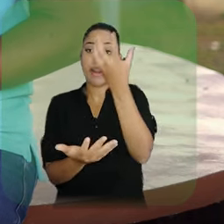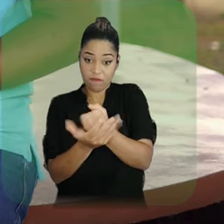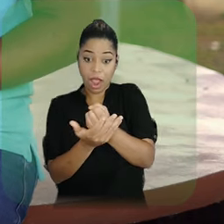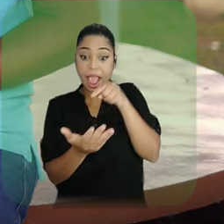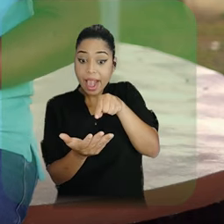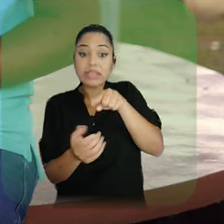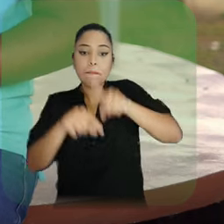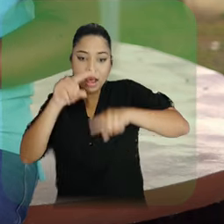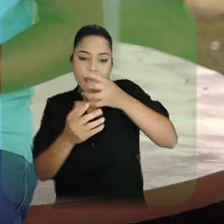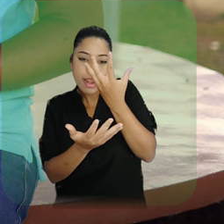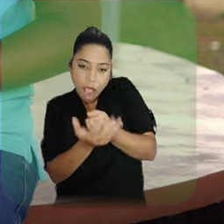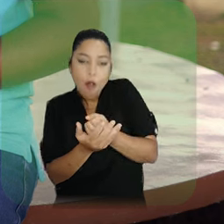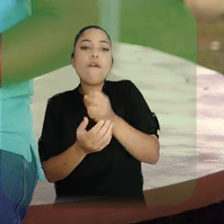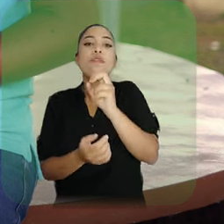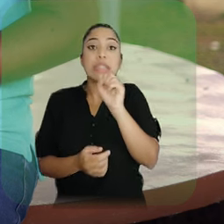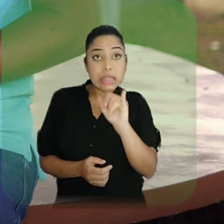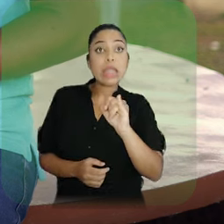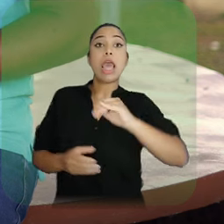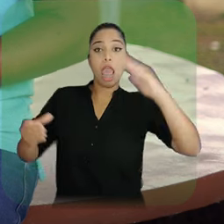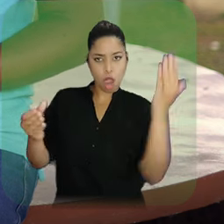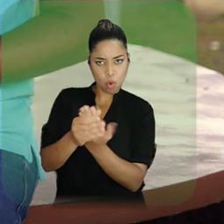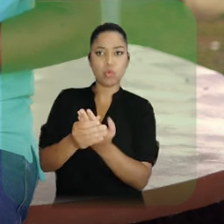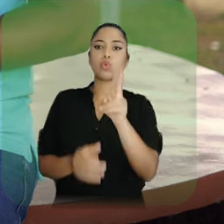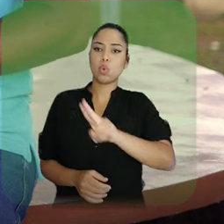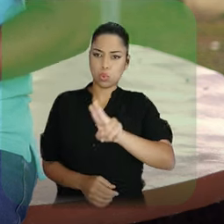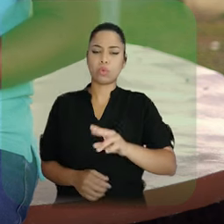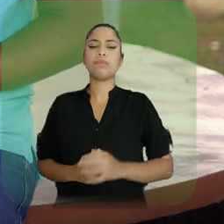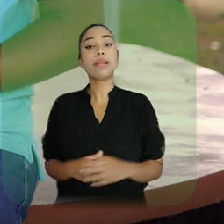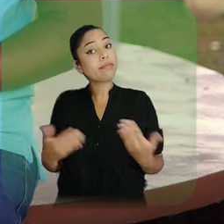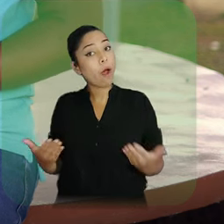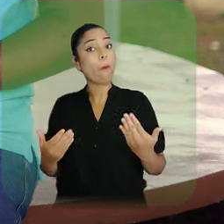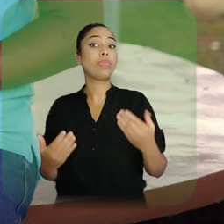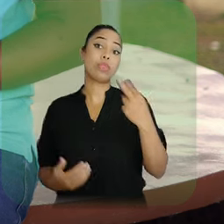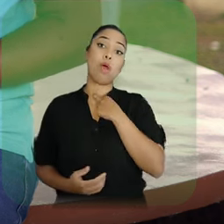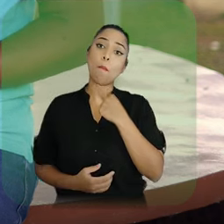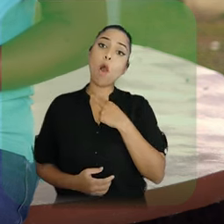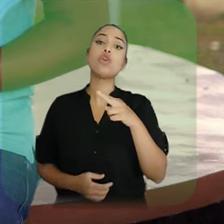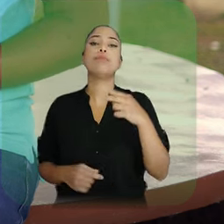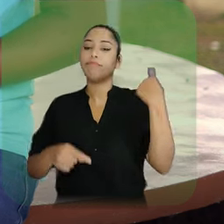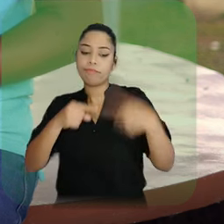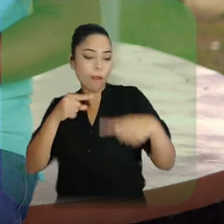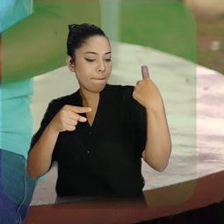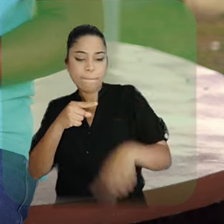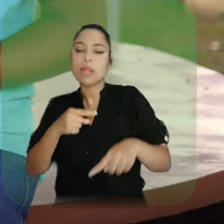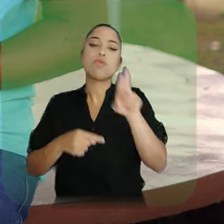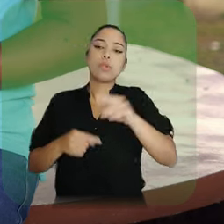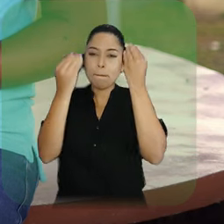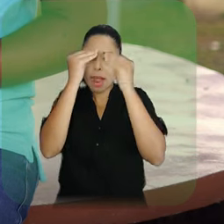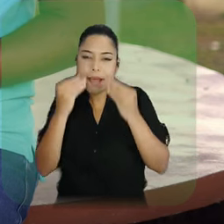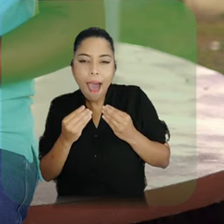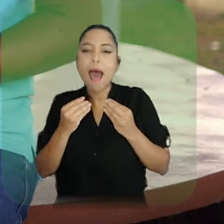será gravado e esse material utilizado na análise de eventuais recursos. Será proibido usar maquiagem e